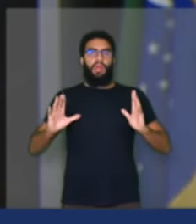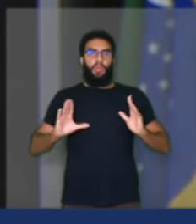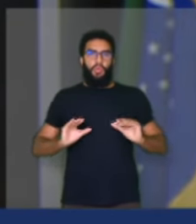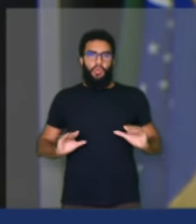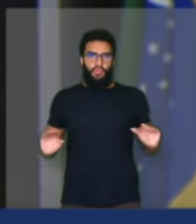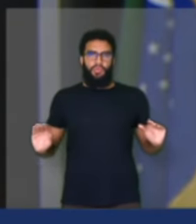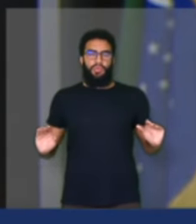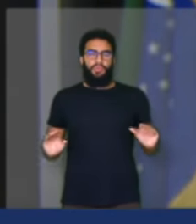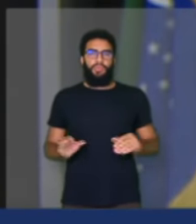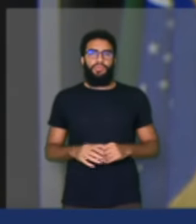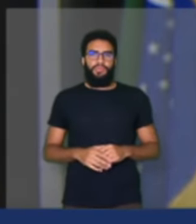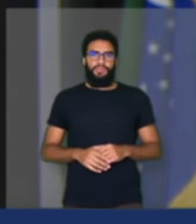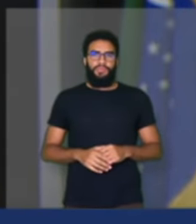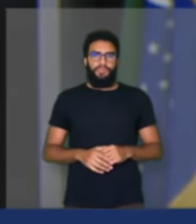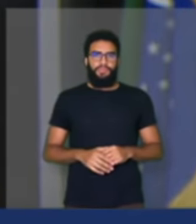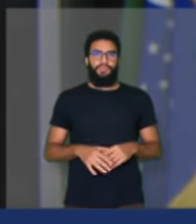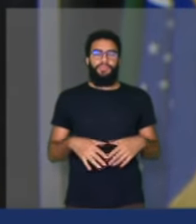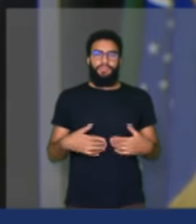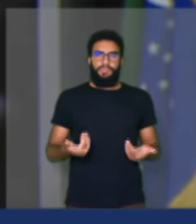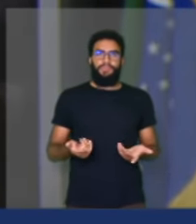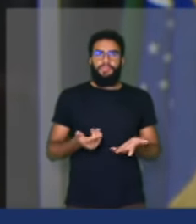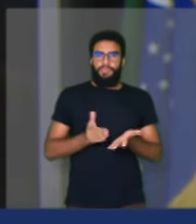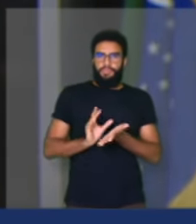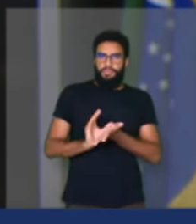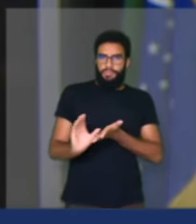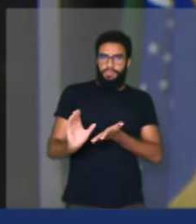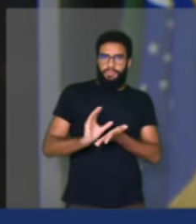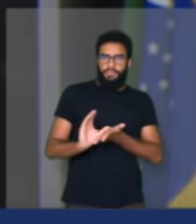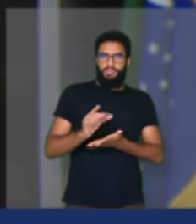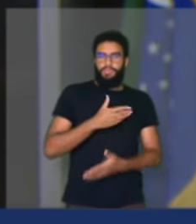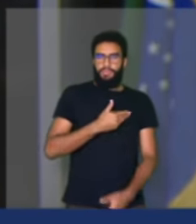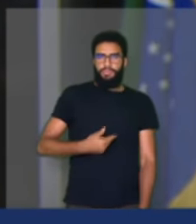justamente esses recursos que foram enviados pelo governo federal,